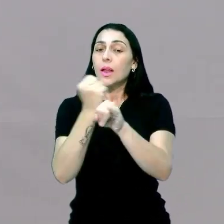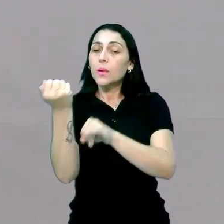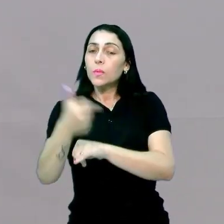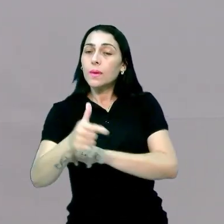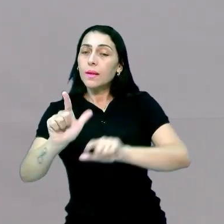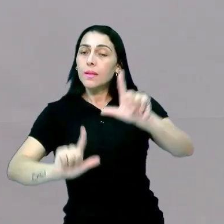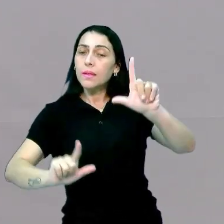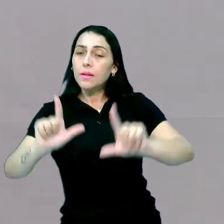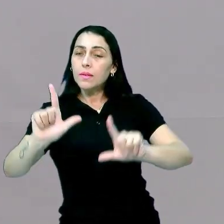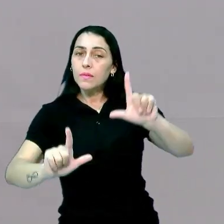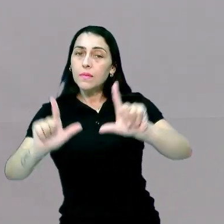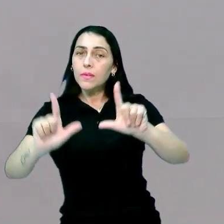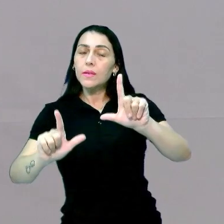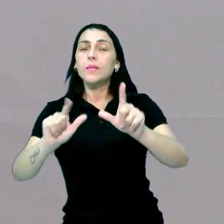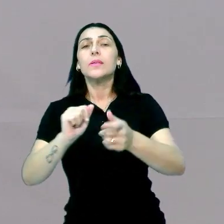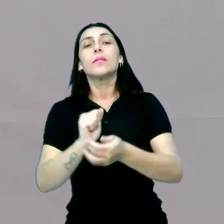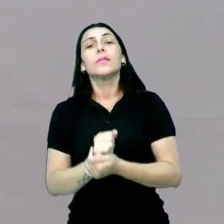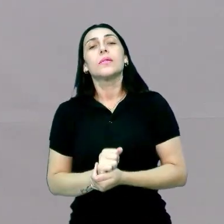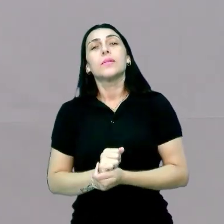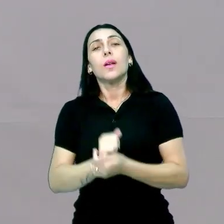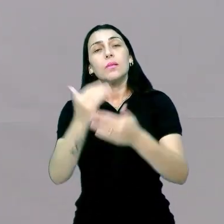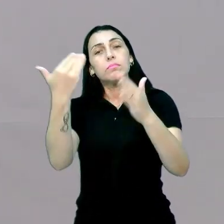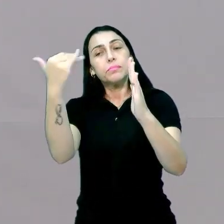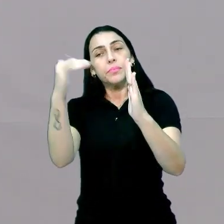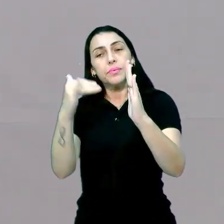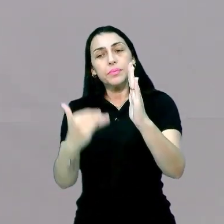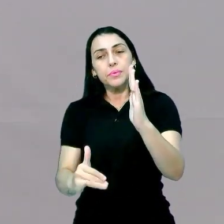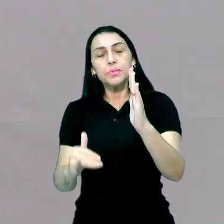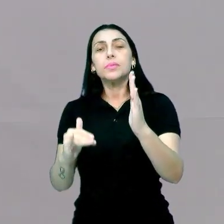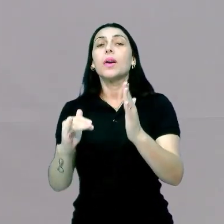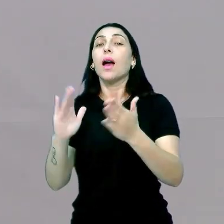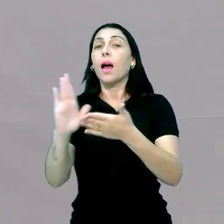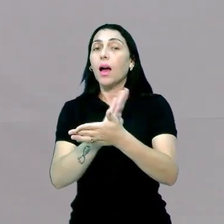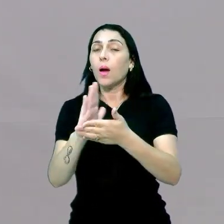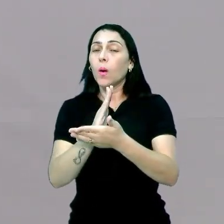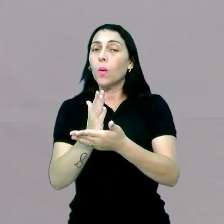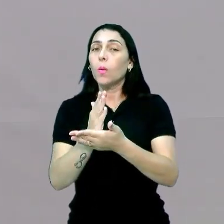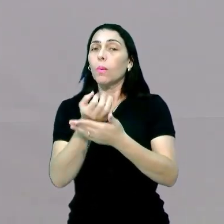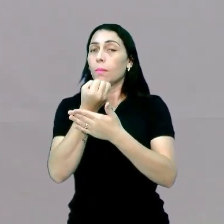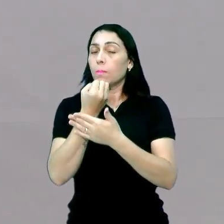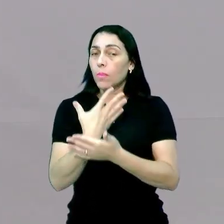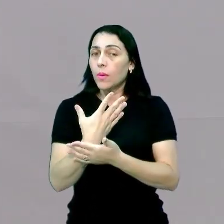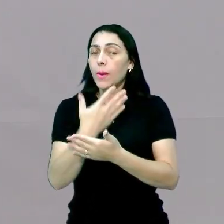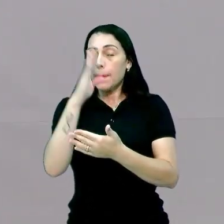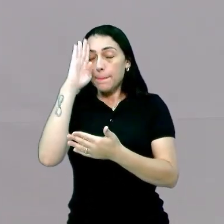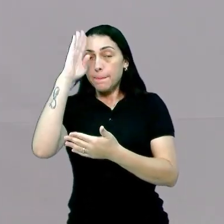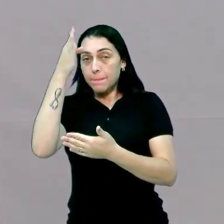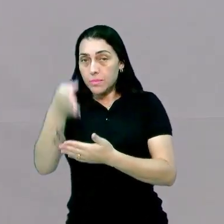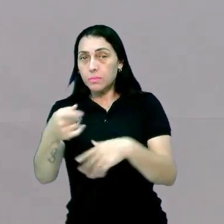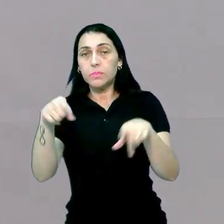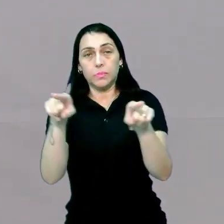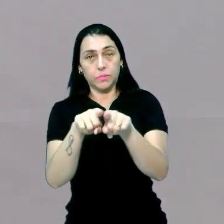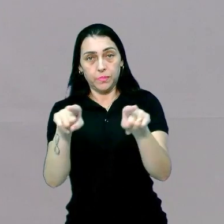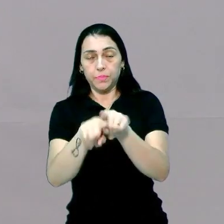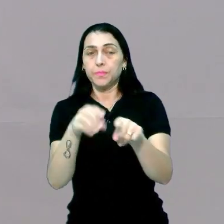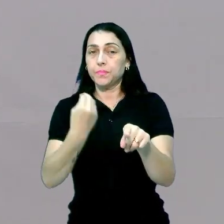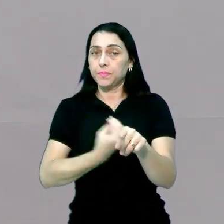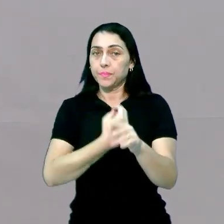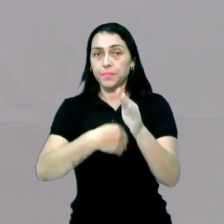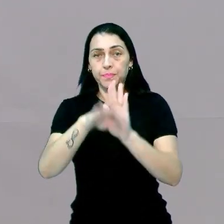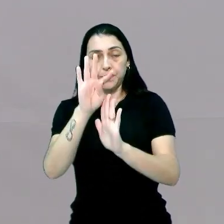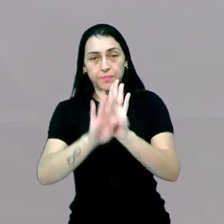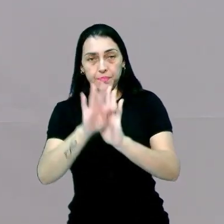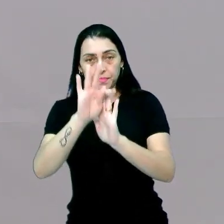ok? Então, foram aí listadas algumas dessas vantagens e uma delas que é a principal que também está presente no